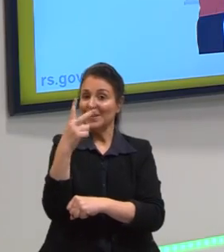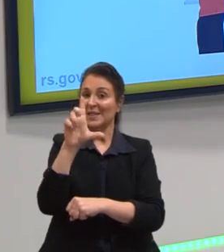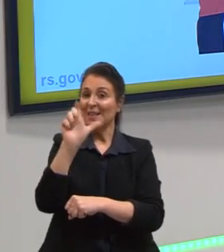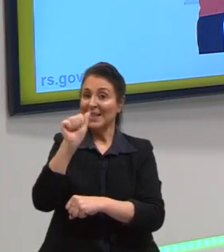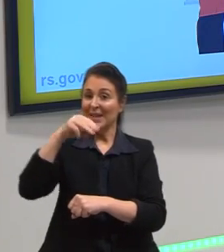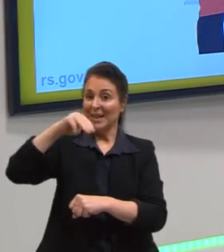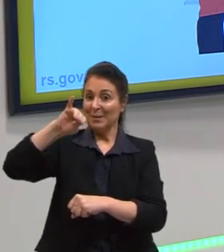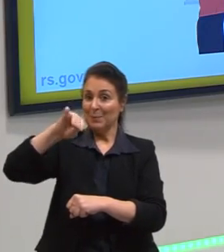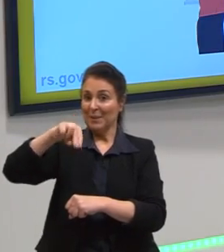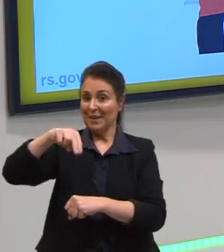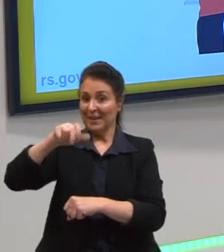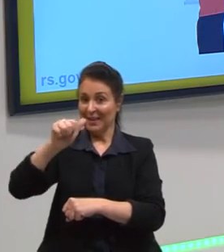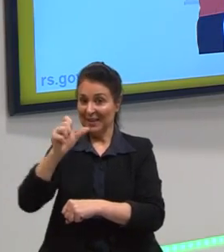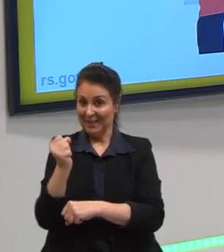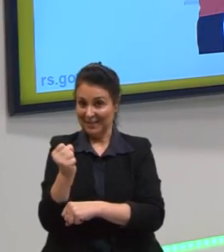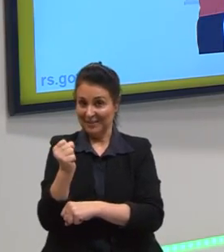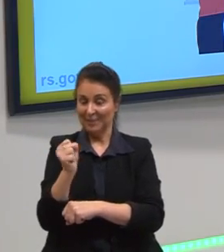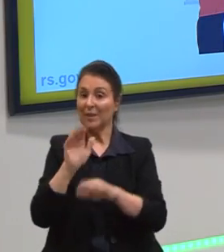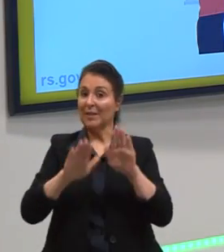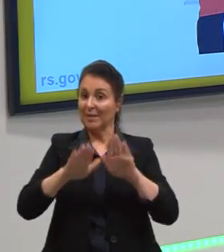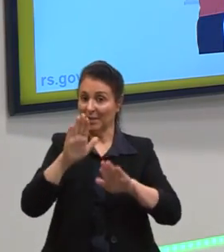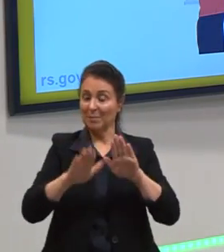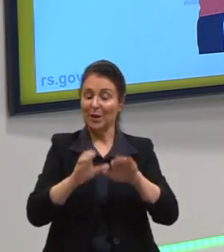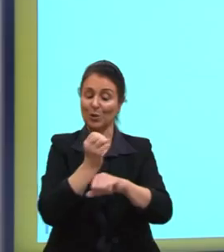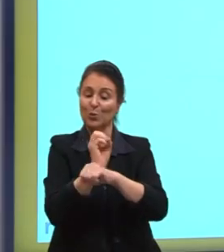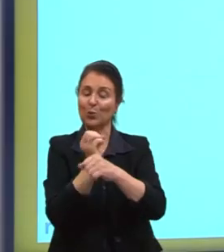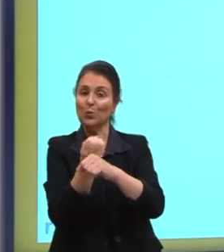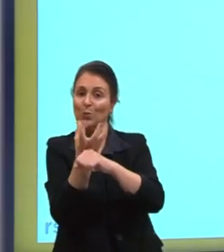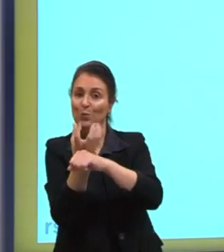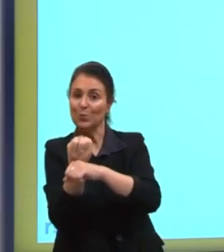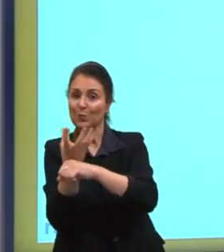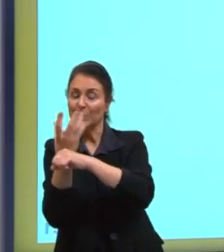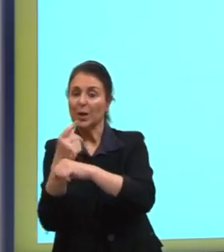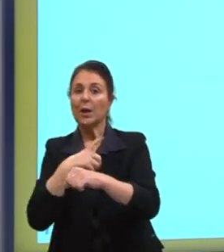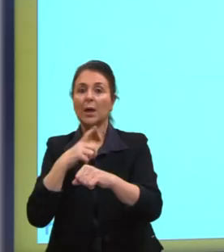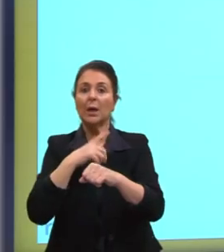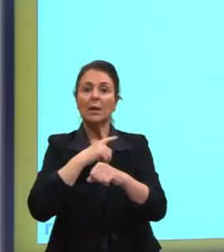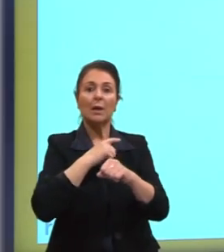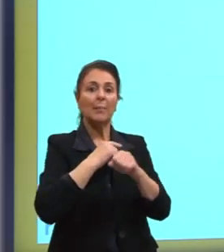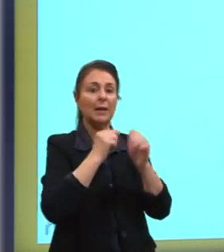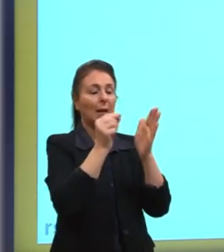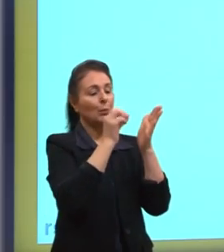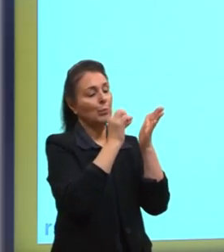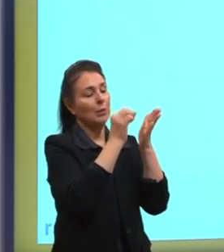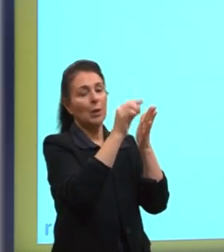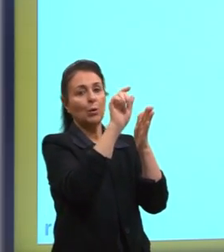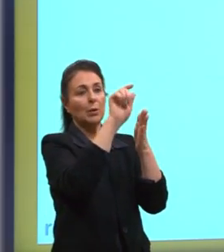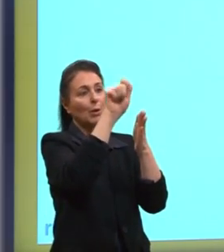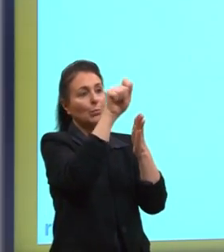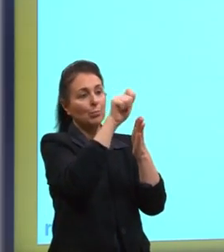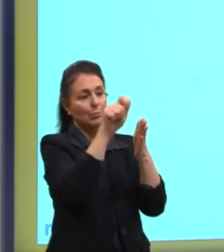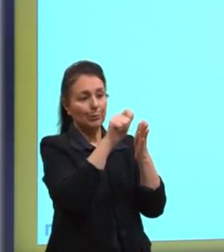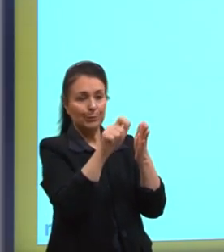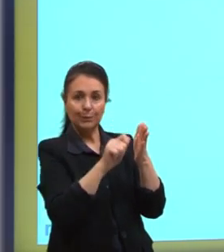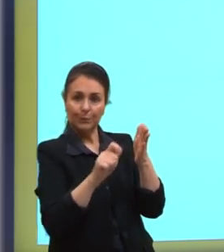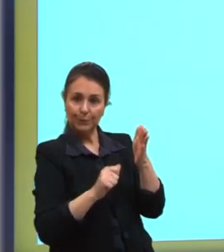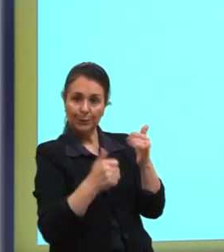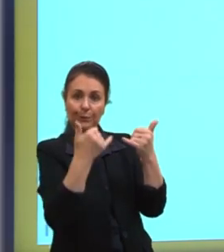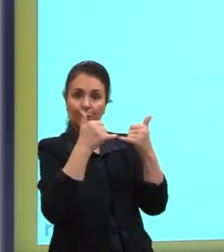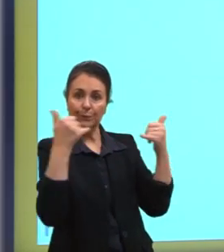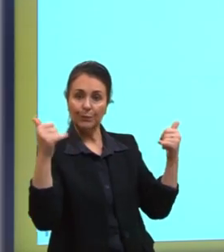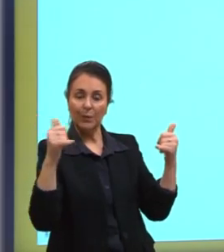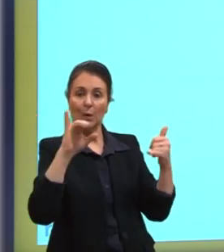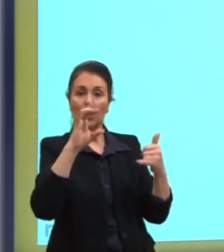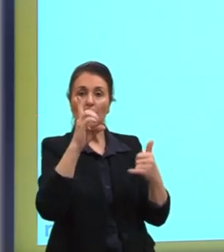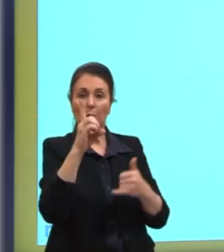piscando. E também o nosso disjuntor da rede elétrica também tem um